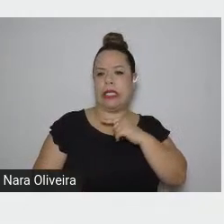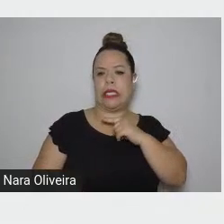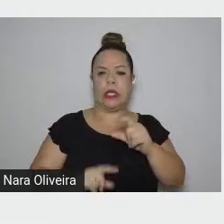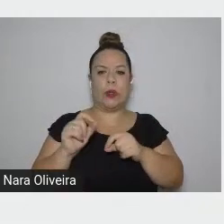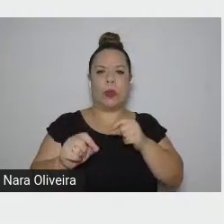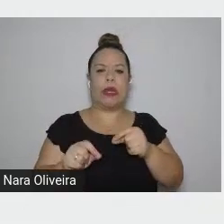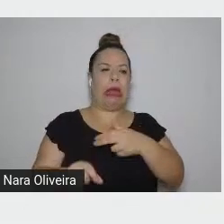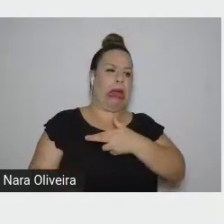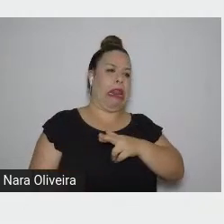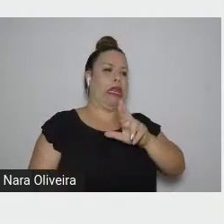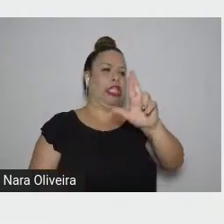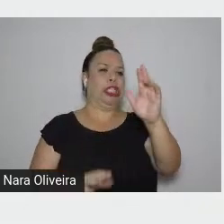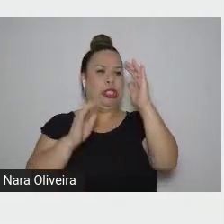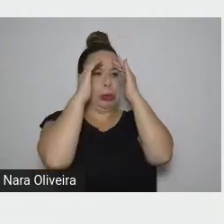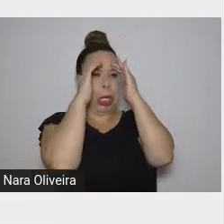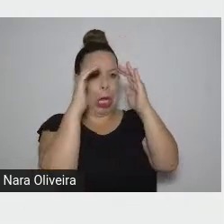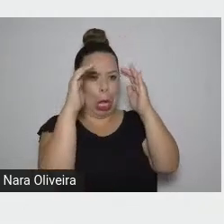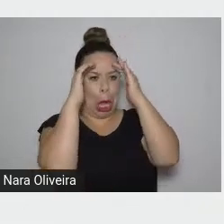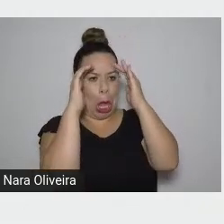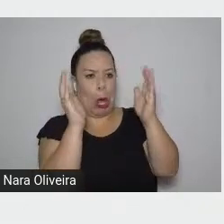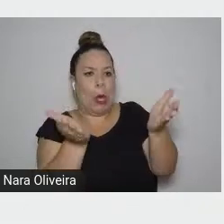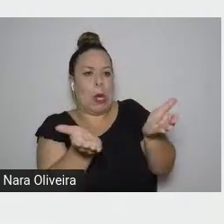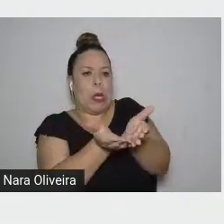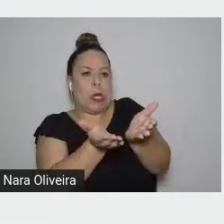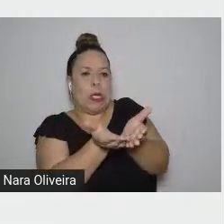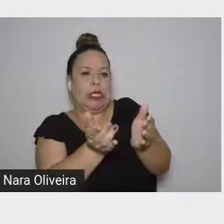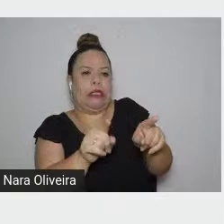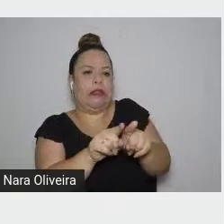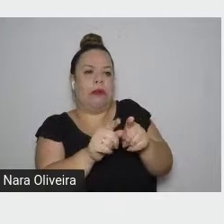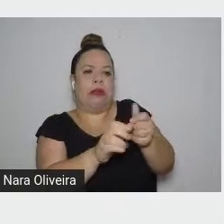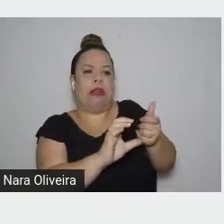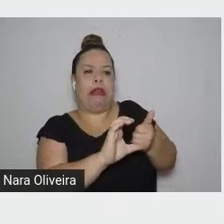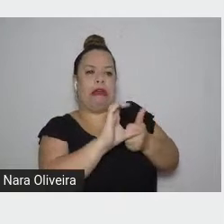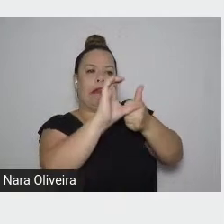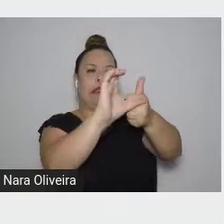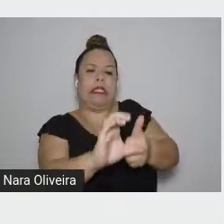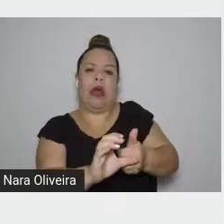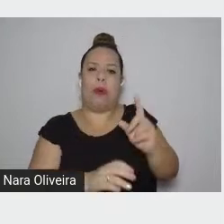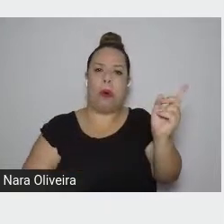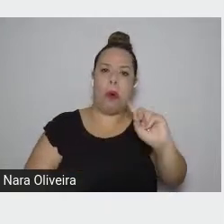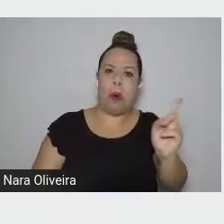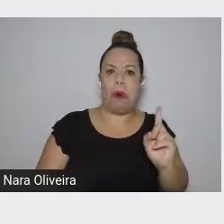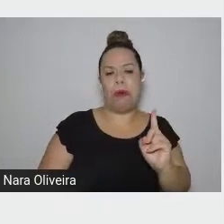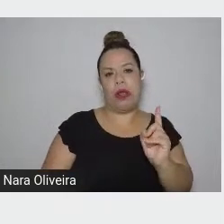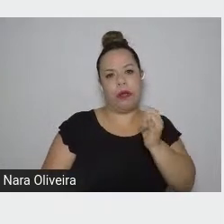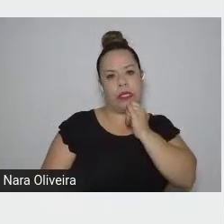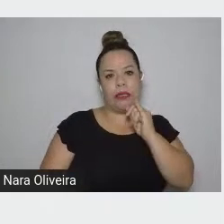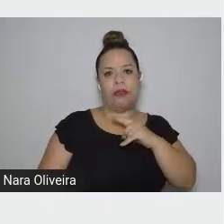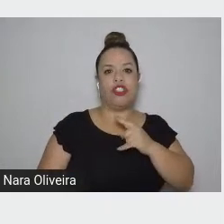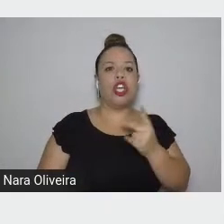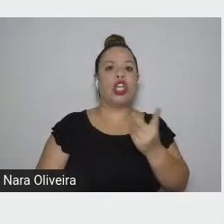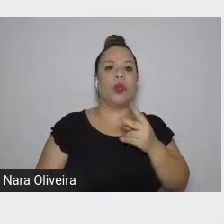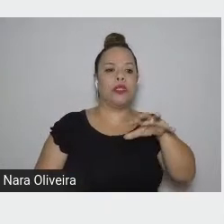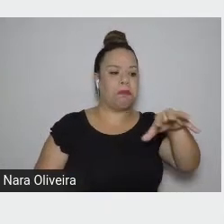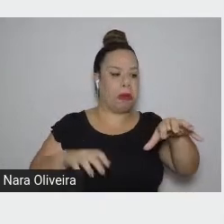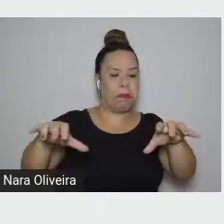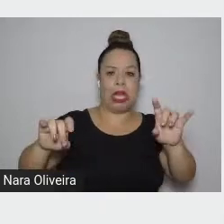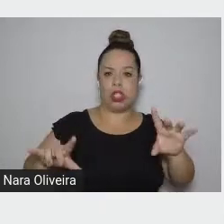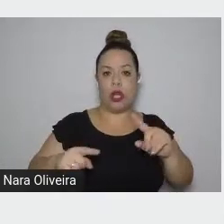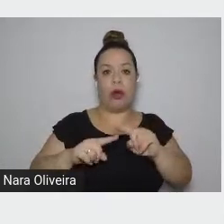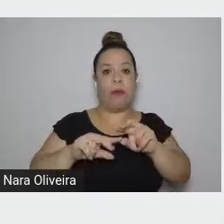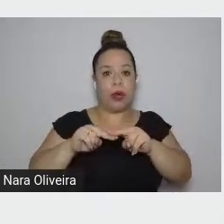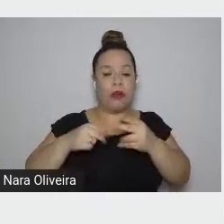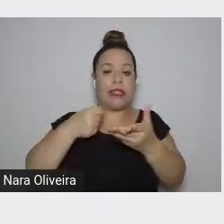religioso, cristão ou não, é porque está na base da nossa cultura. É uma